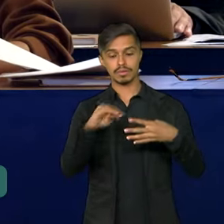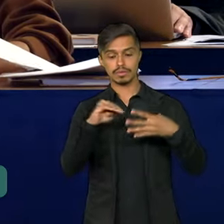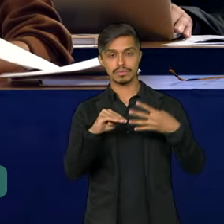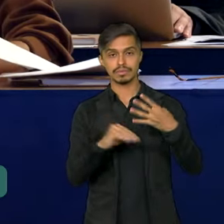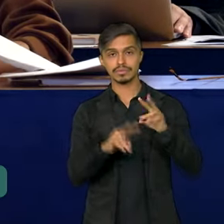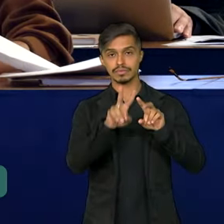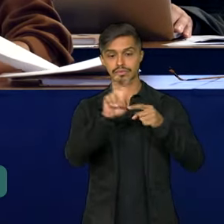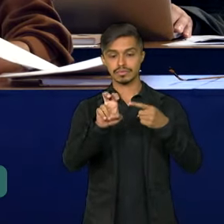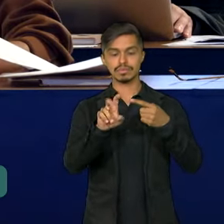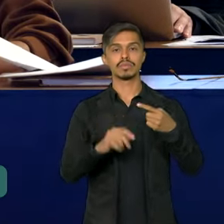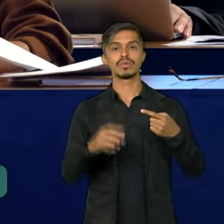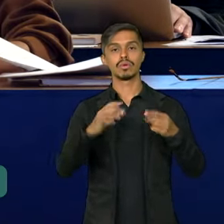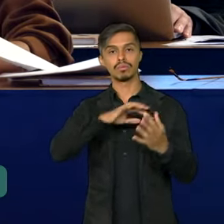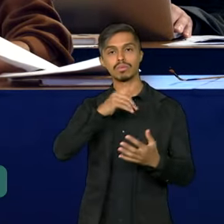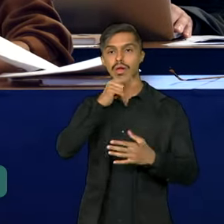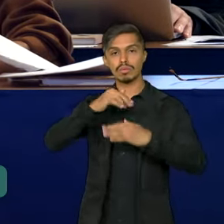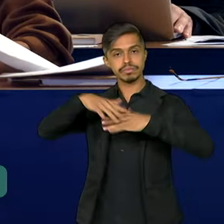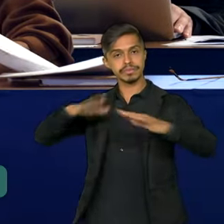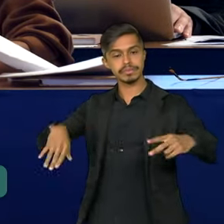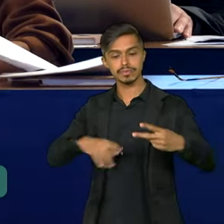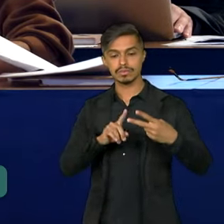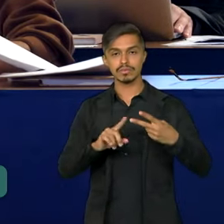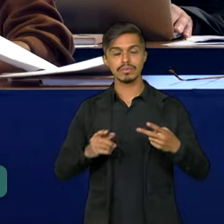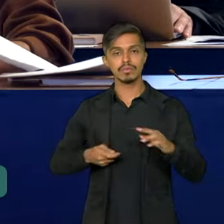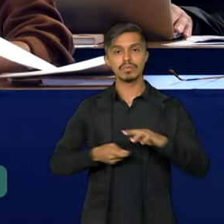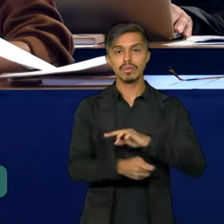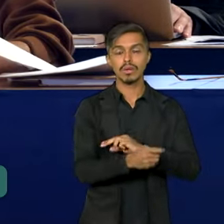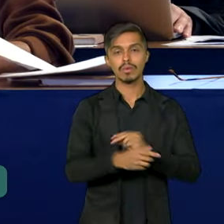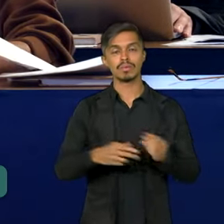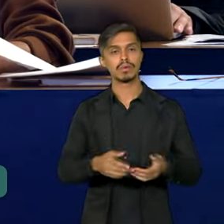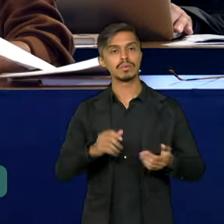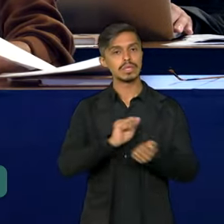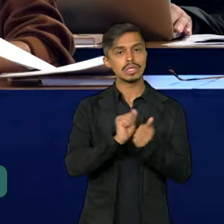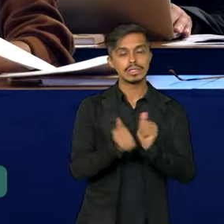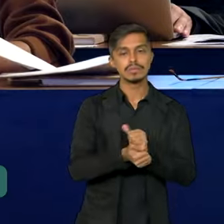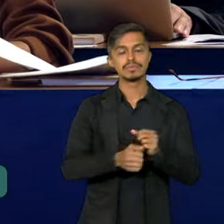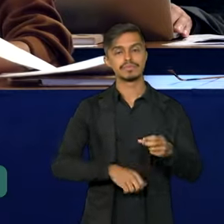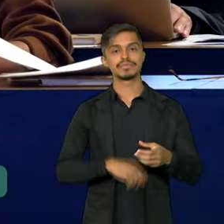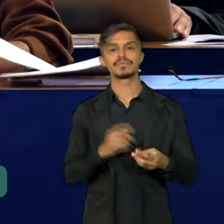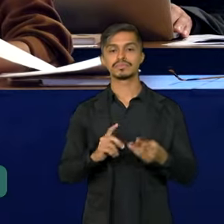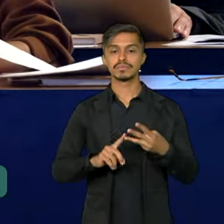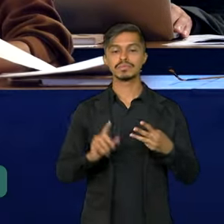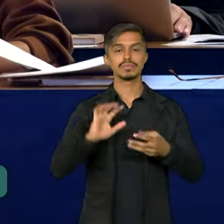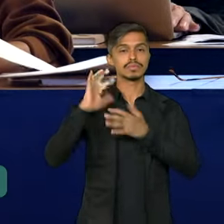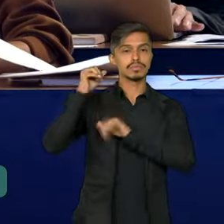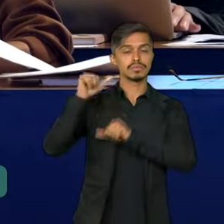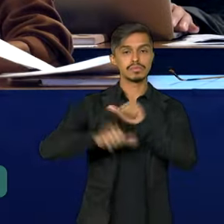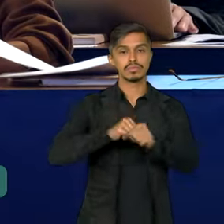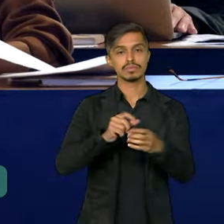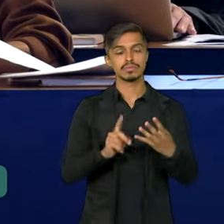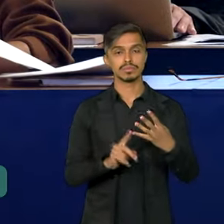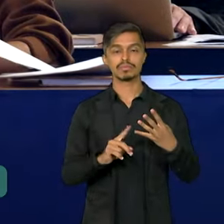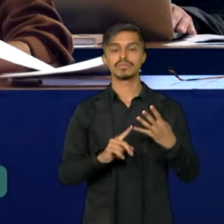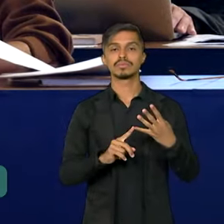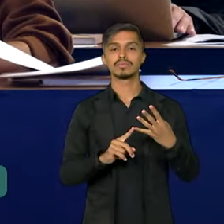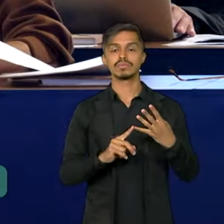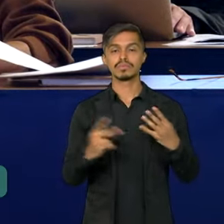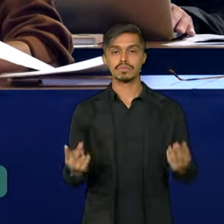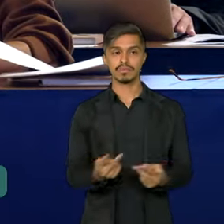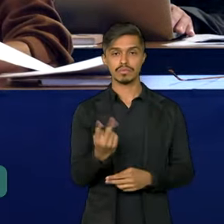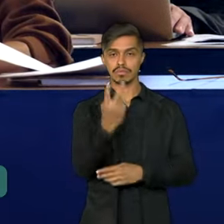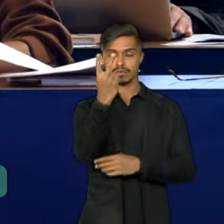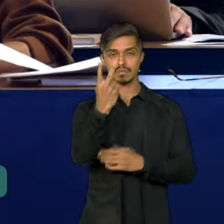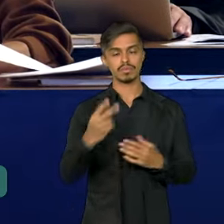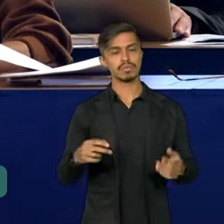oceanos, a ação e financiamento para a adaptação à mudança do clima, valoração e